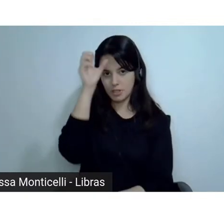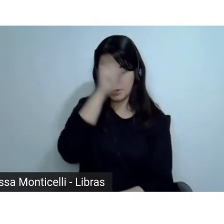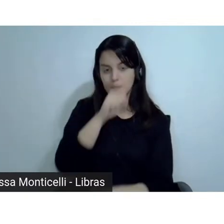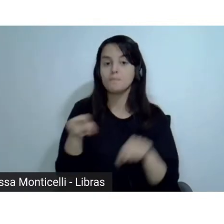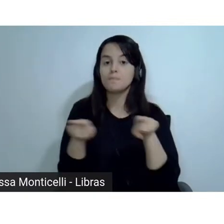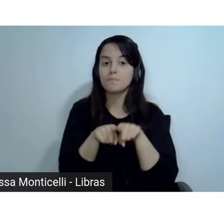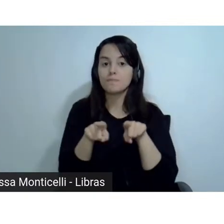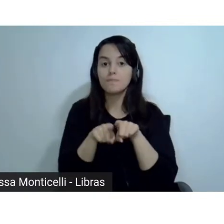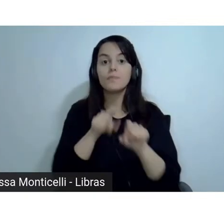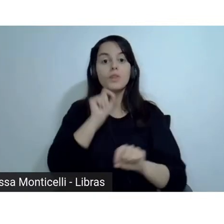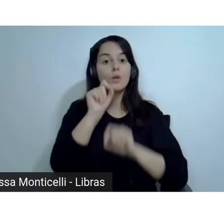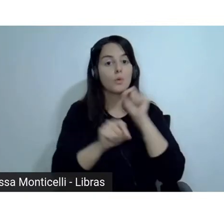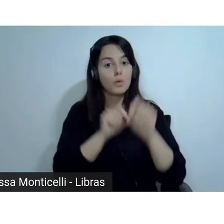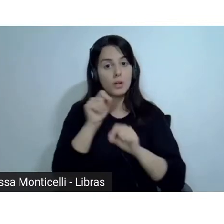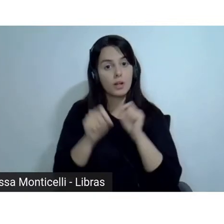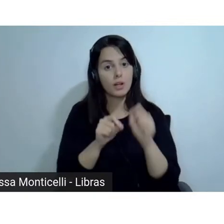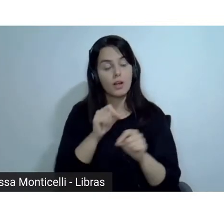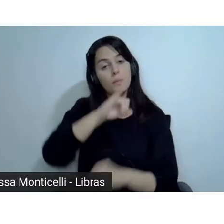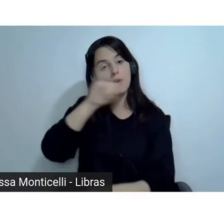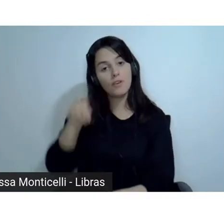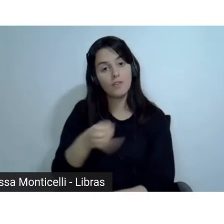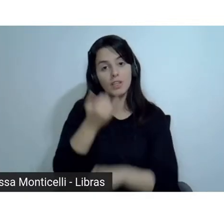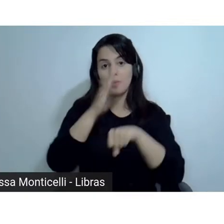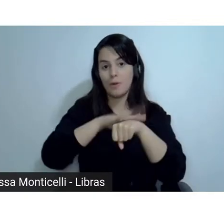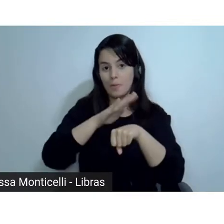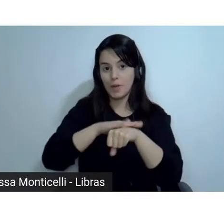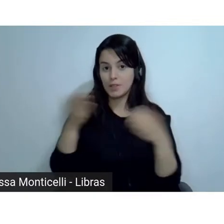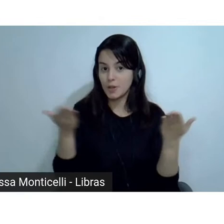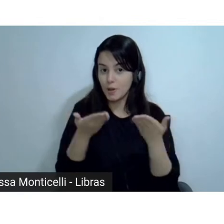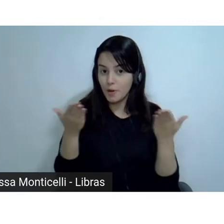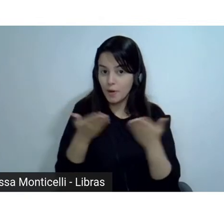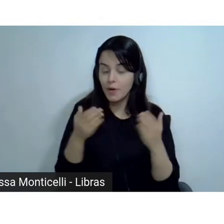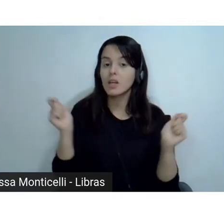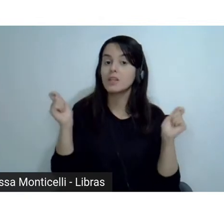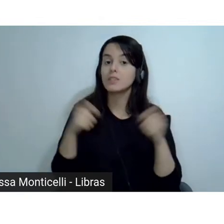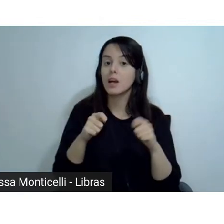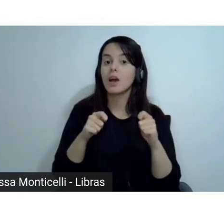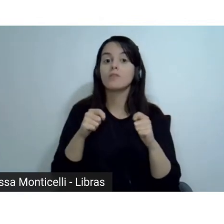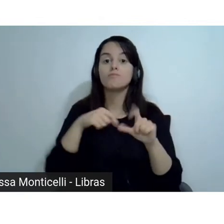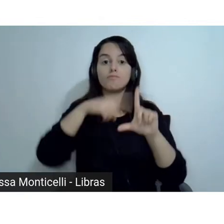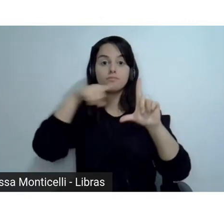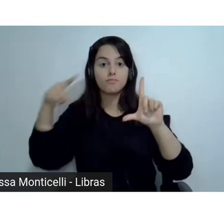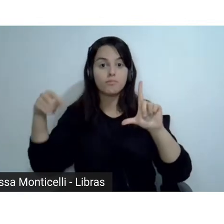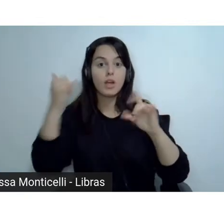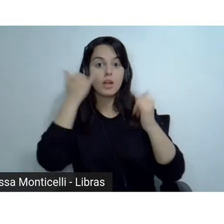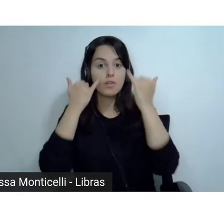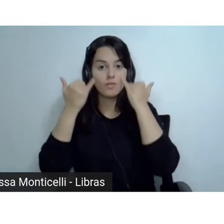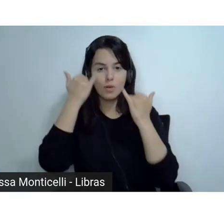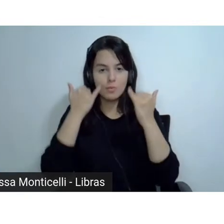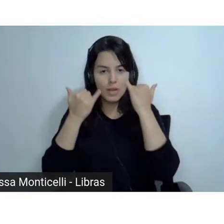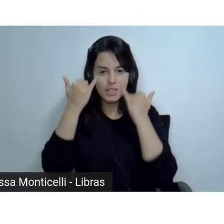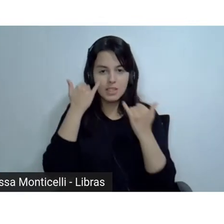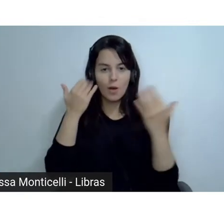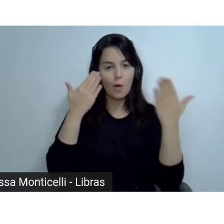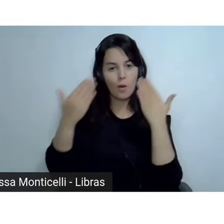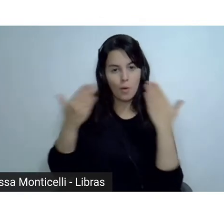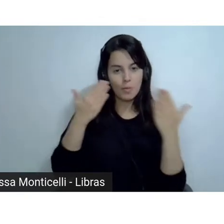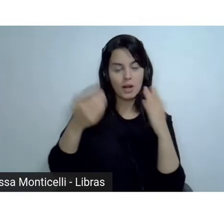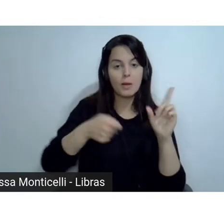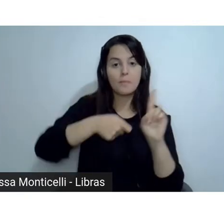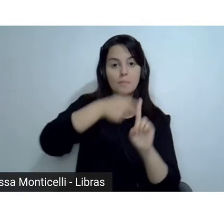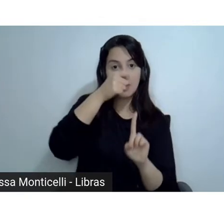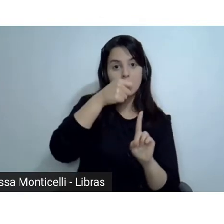certeza, a gente vai poder verificar agora, comparando com os dados de maio, de abril e os de agora,